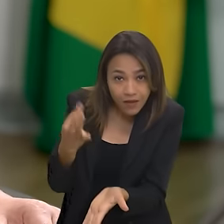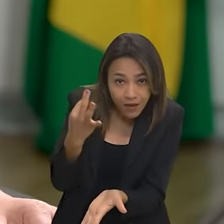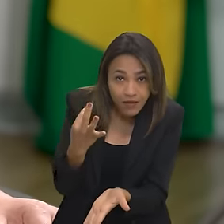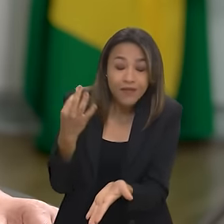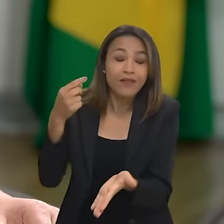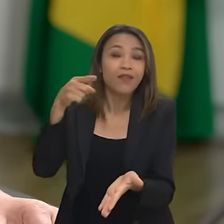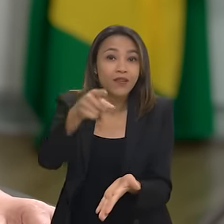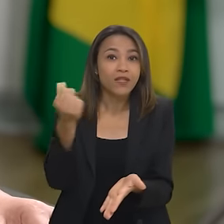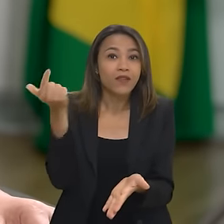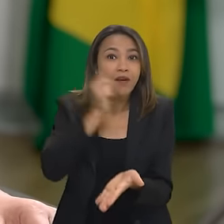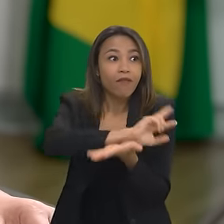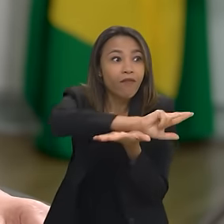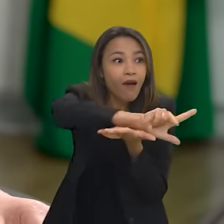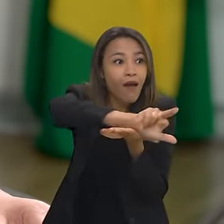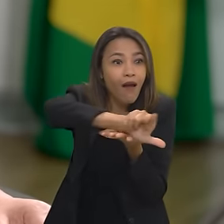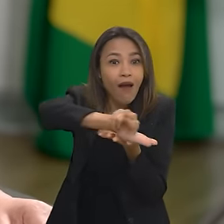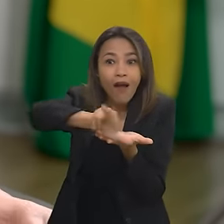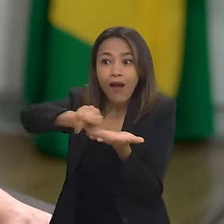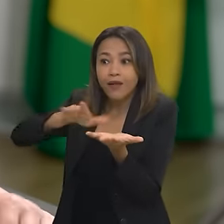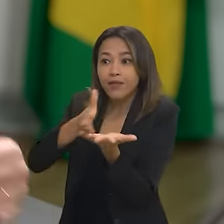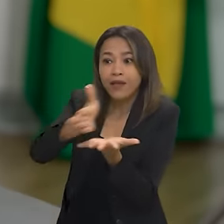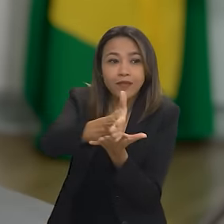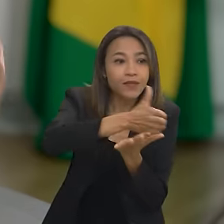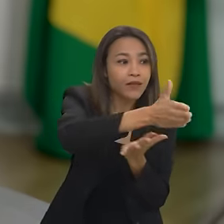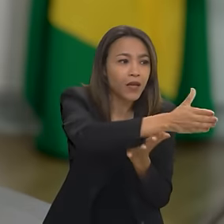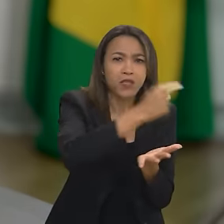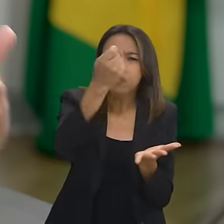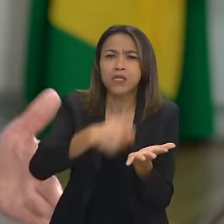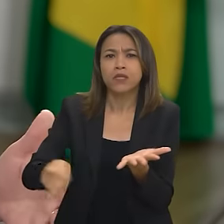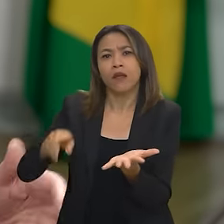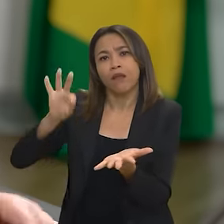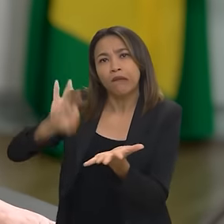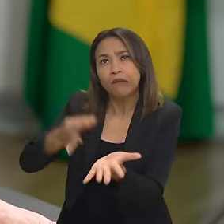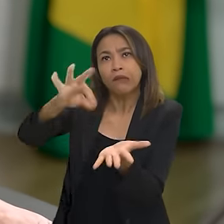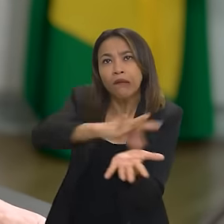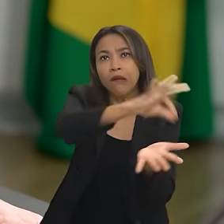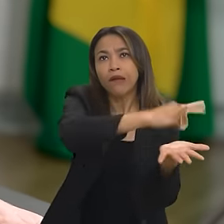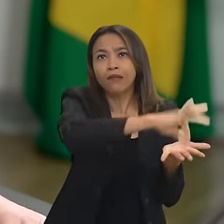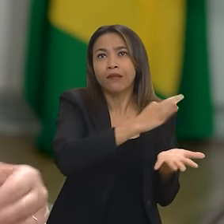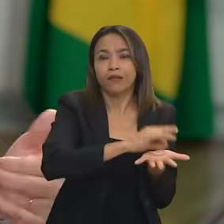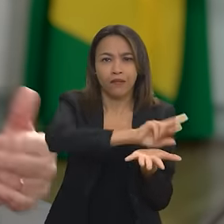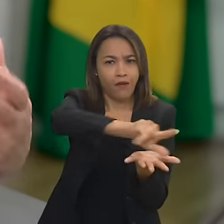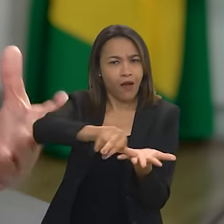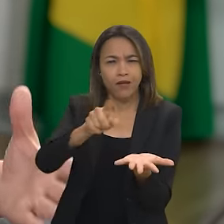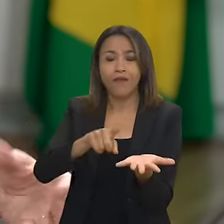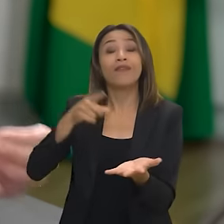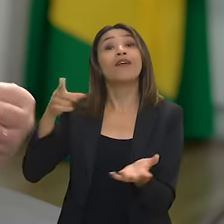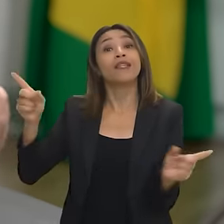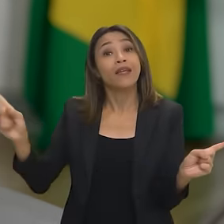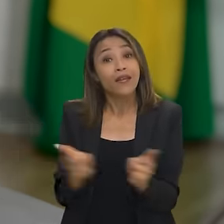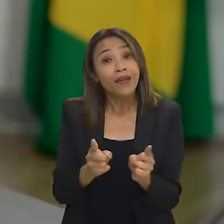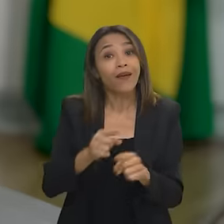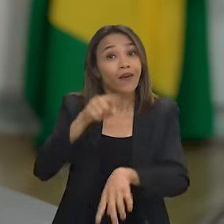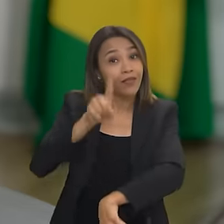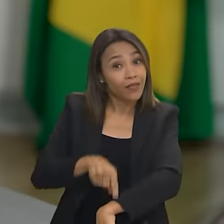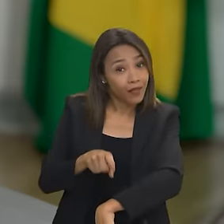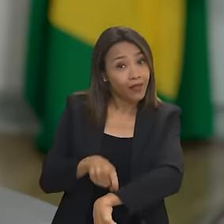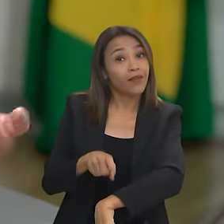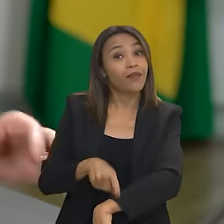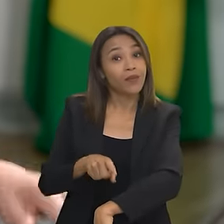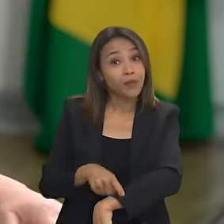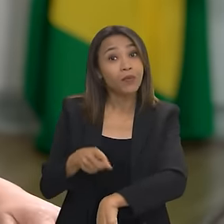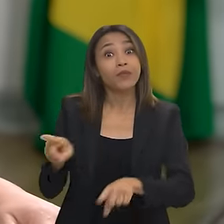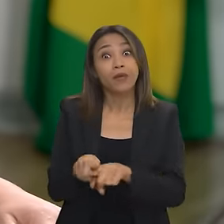você vai acessar vários cargos diferentes, você não vai precisar fazer se inscrevendo em vários. Então, isso também vai ter um ganho de tempo, um ganho de